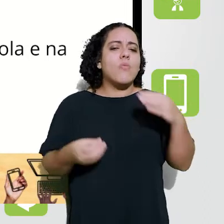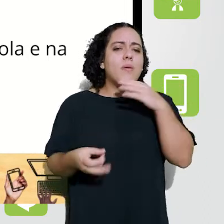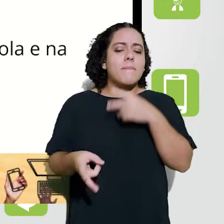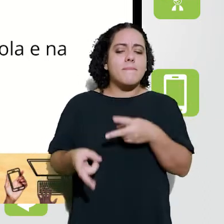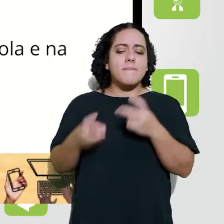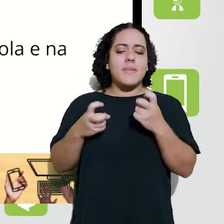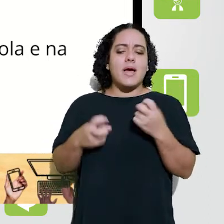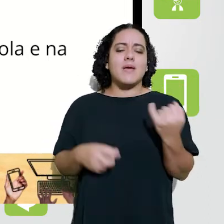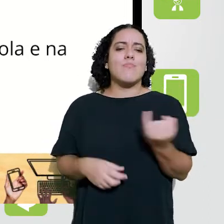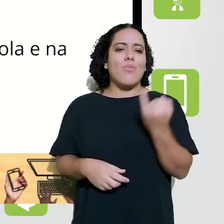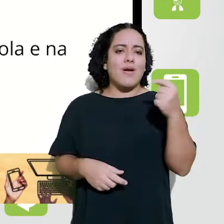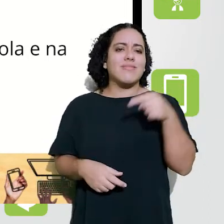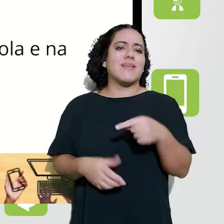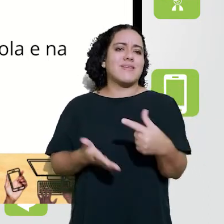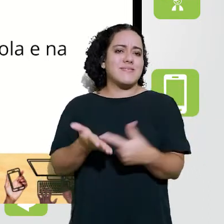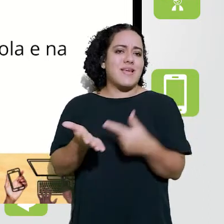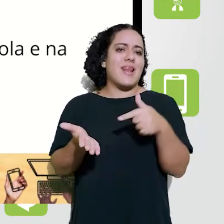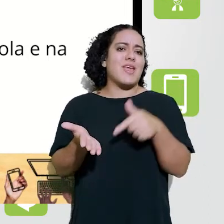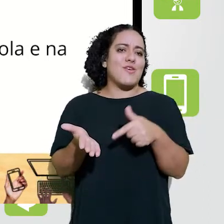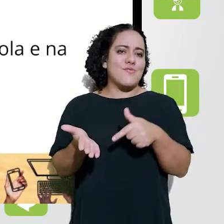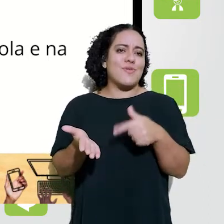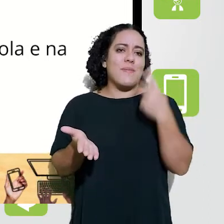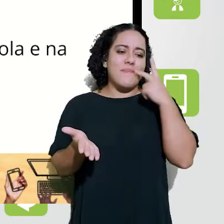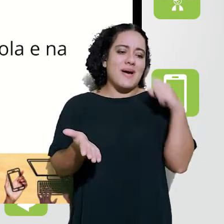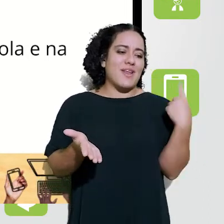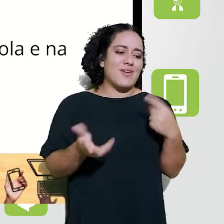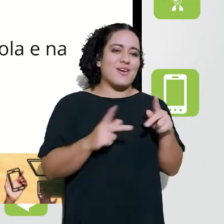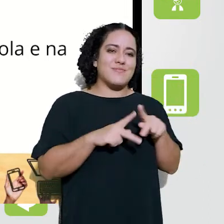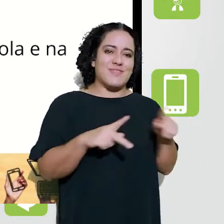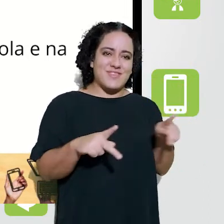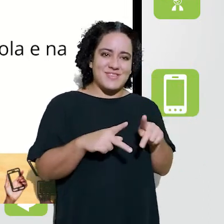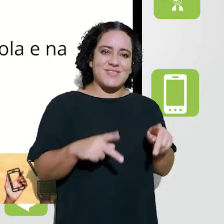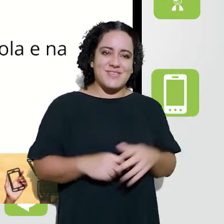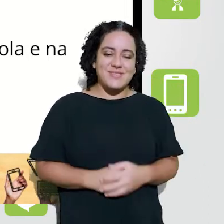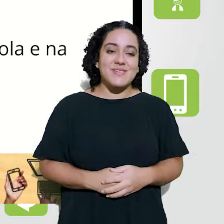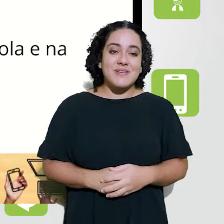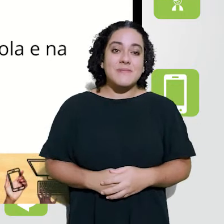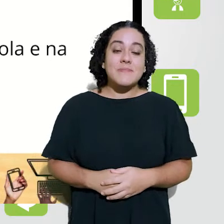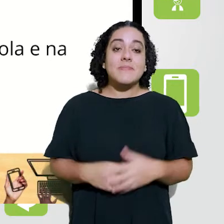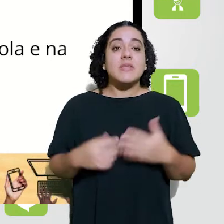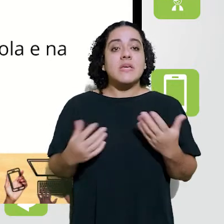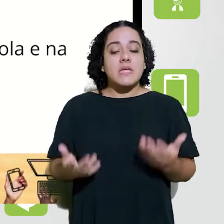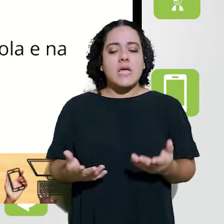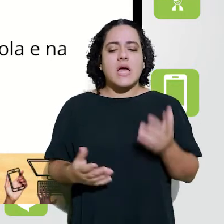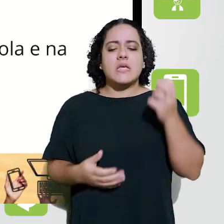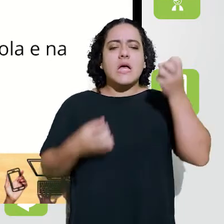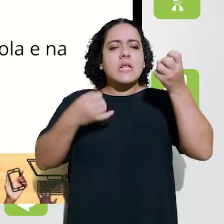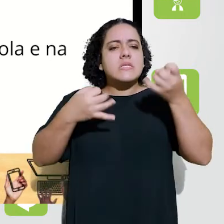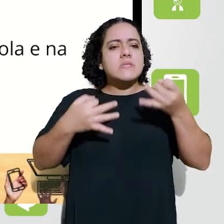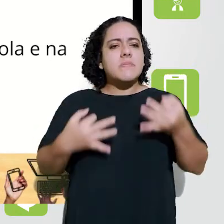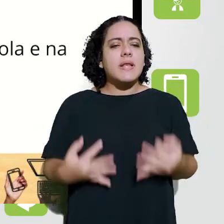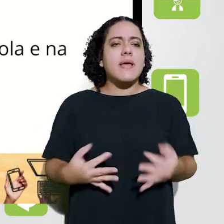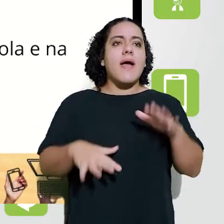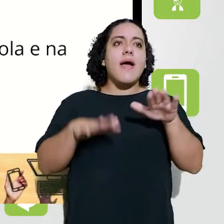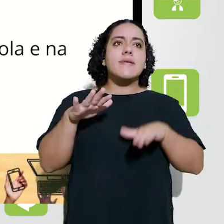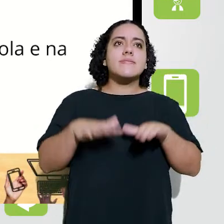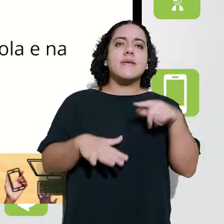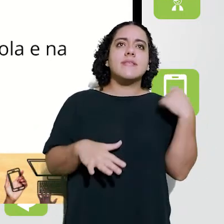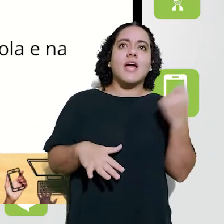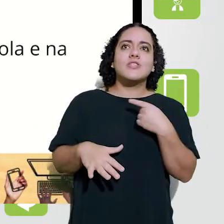Quando ele fala um pouquinho de como ele percebe a importância desse livro para nós, educadores.